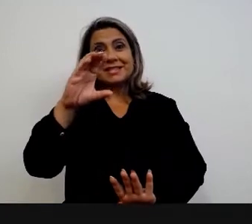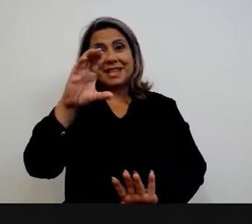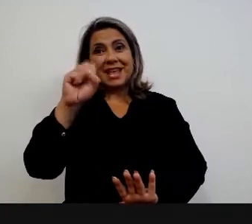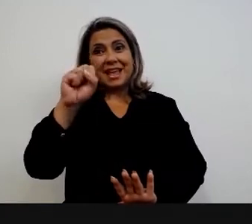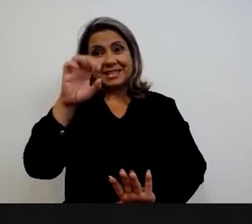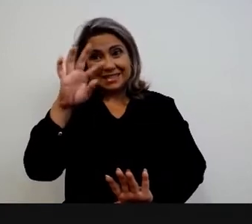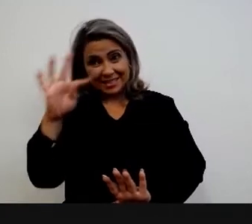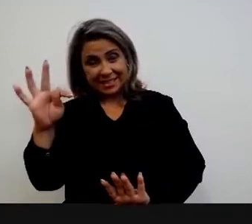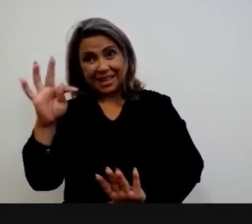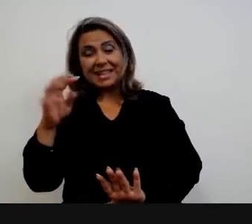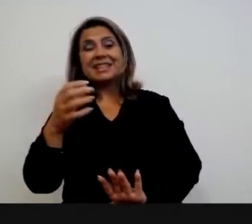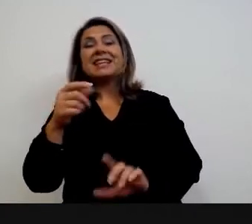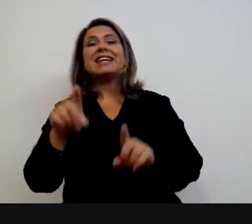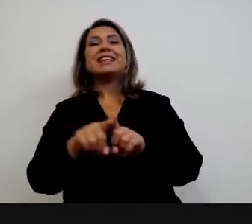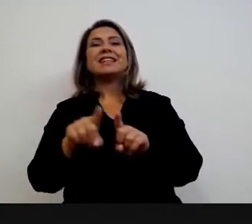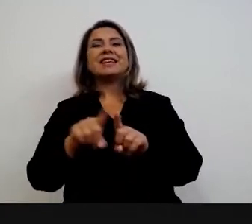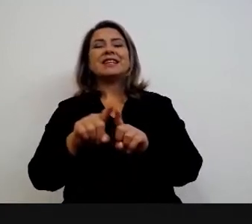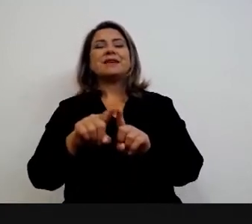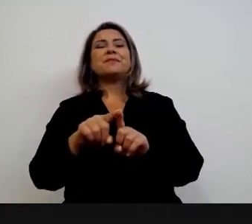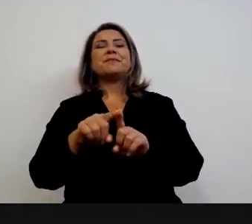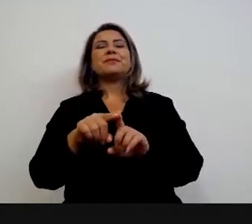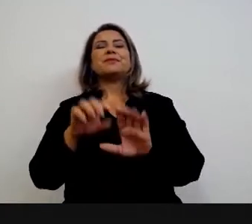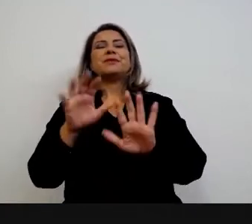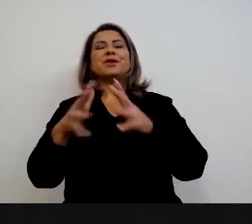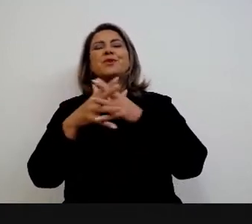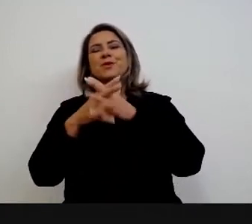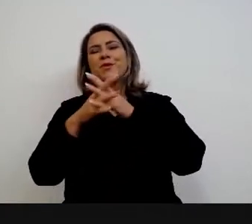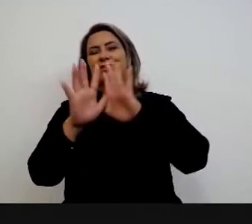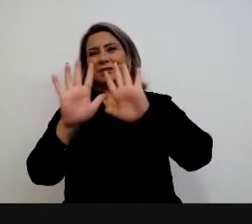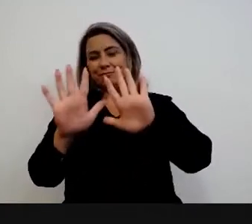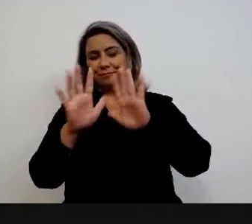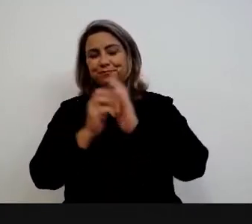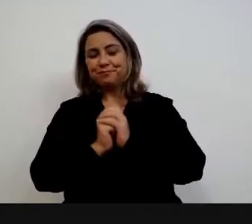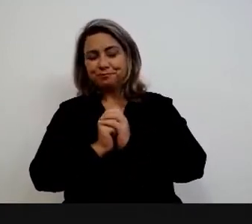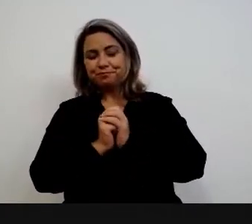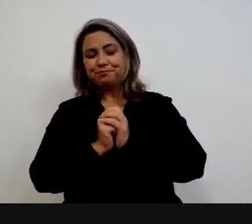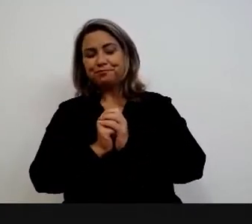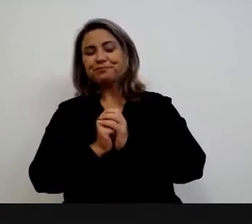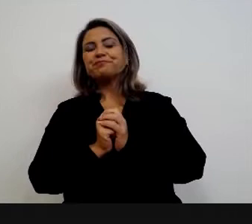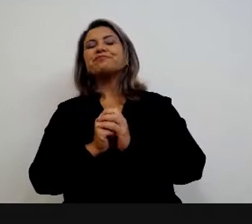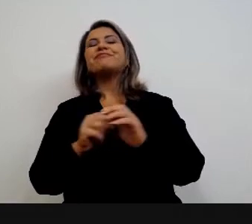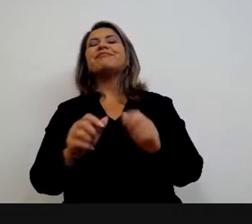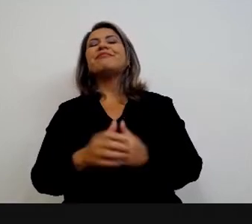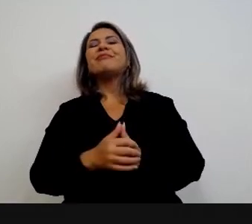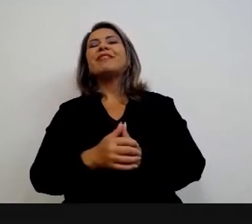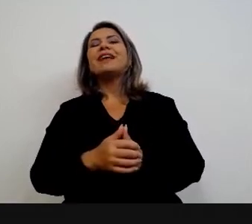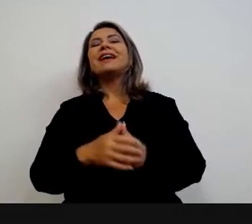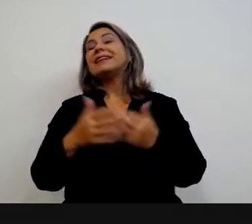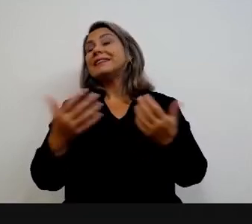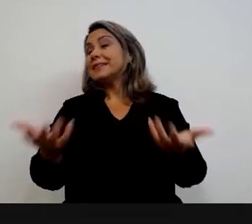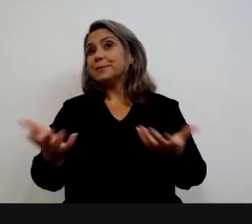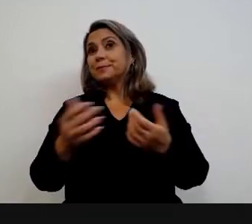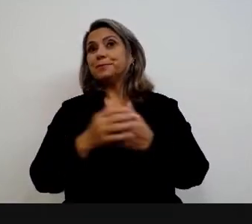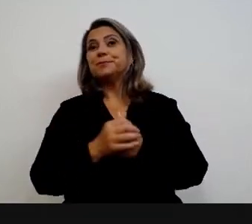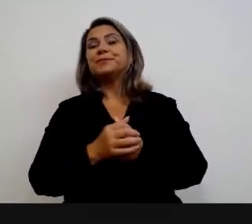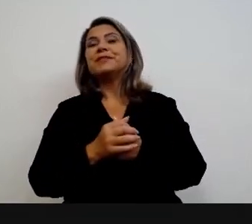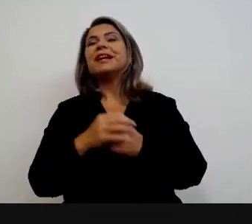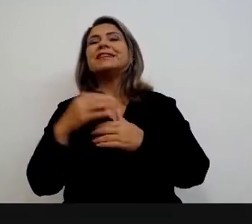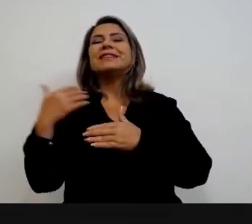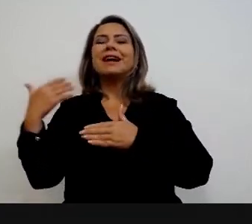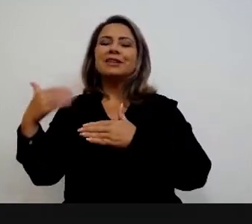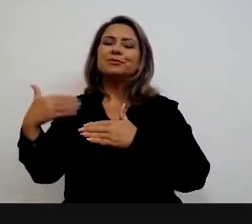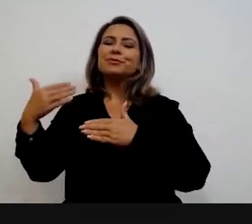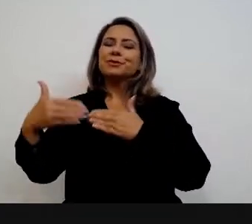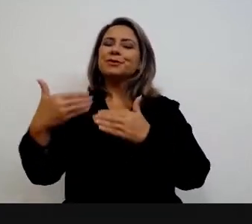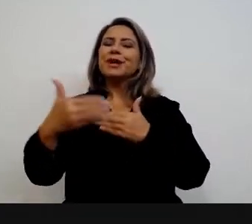É 71, desculpe. 97, CFO. Perdão. Eu misturei aqui as datas. Me desculpem. Enfim, que